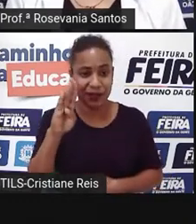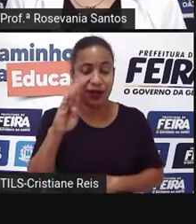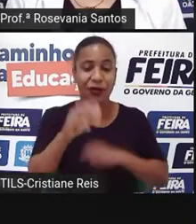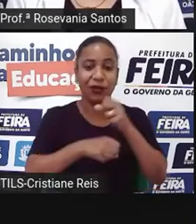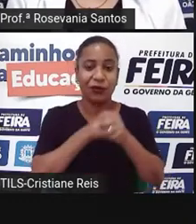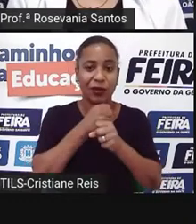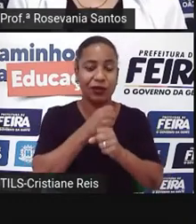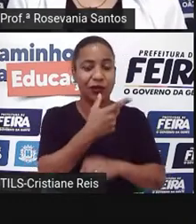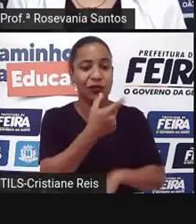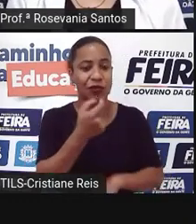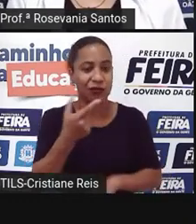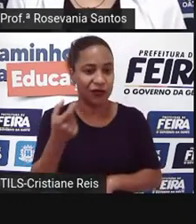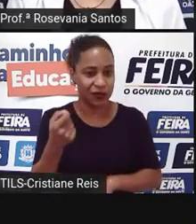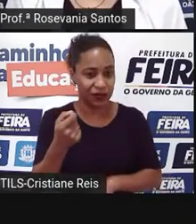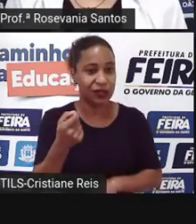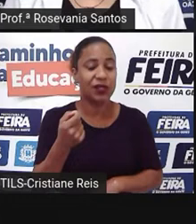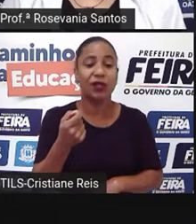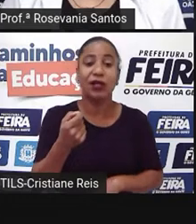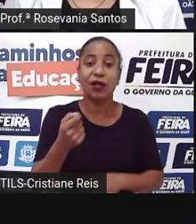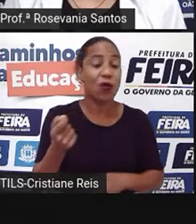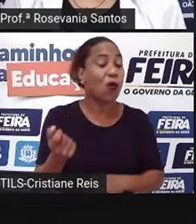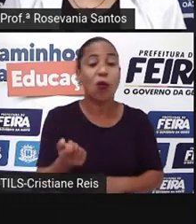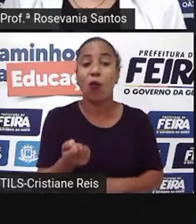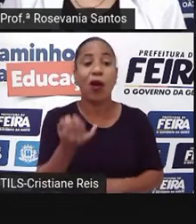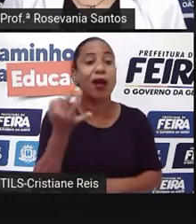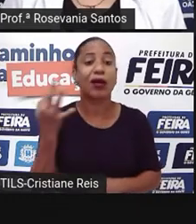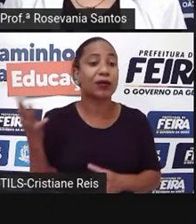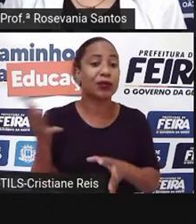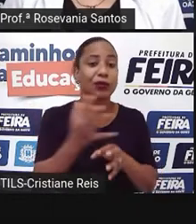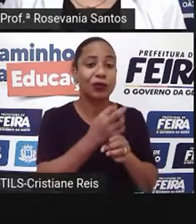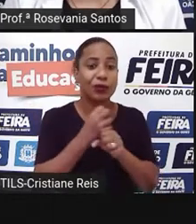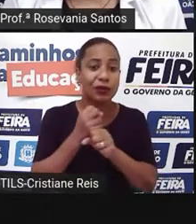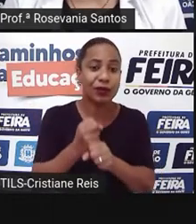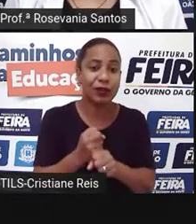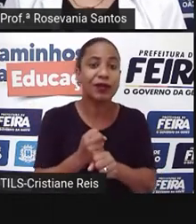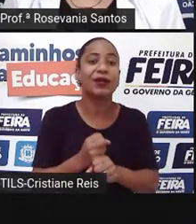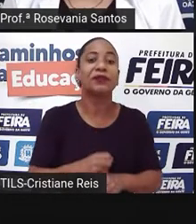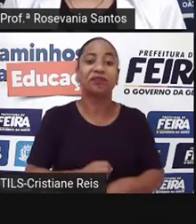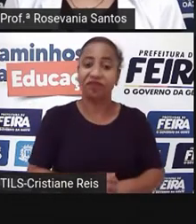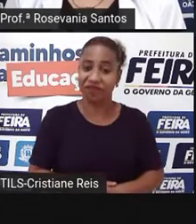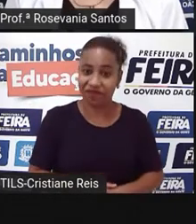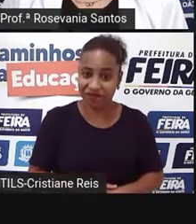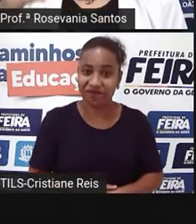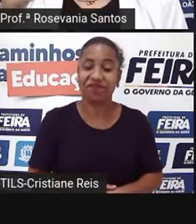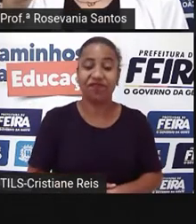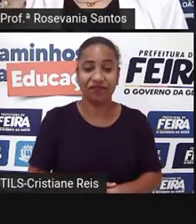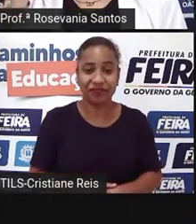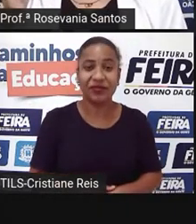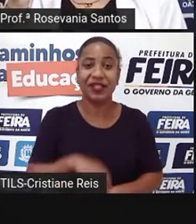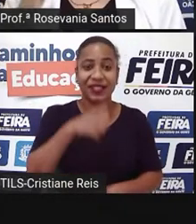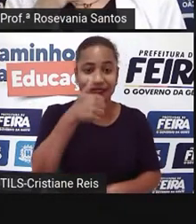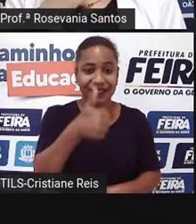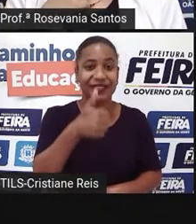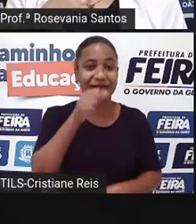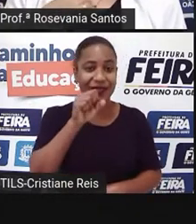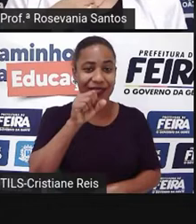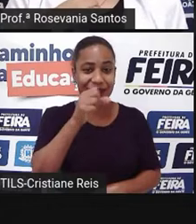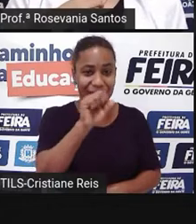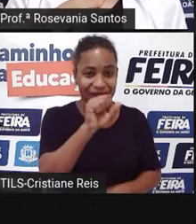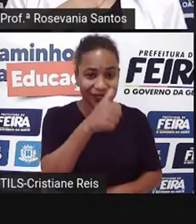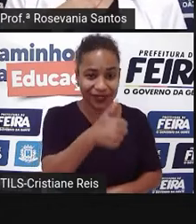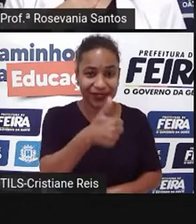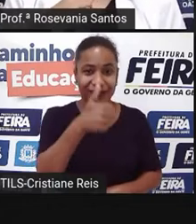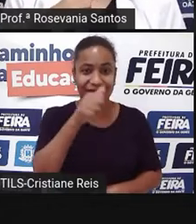foi de 20,94 trilhões de dólares, isso mesmo, gente, trilhões de dólares,